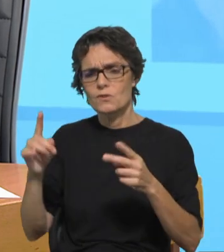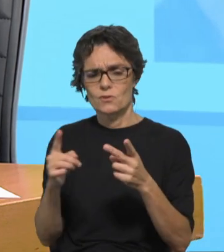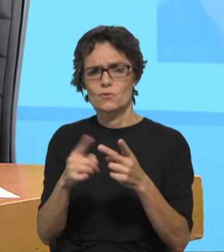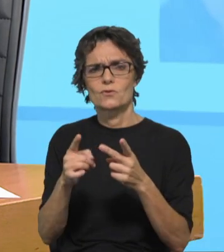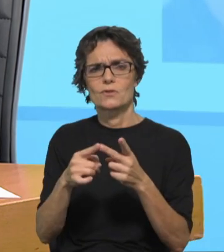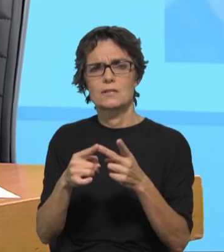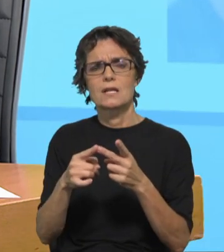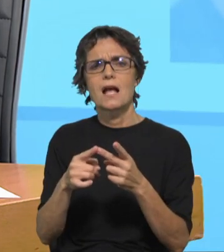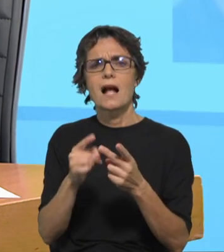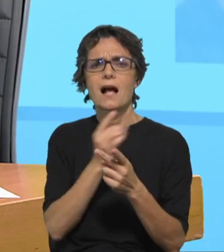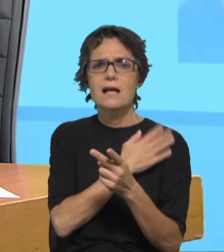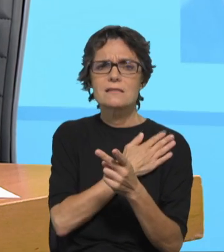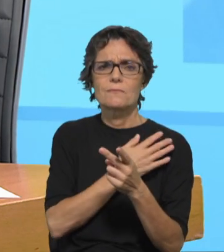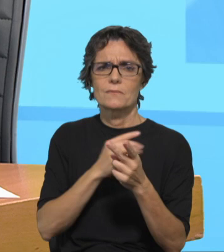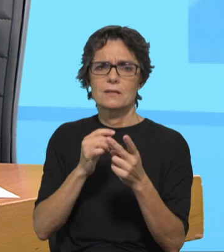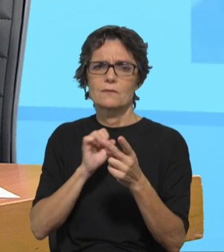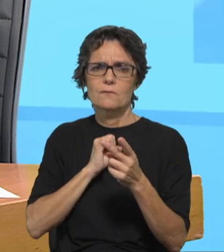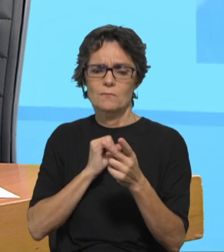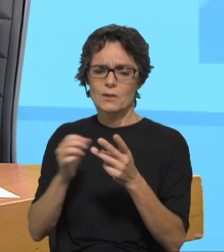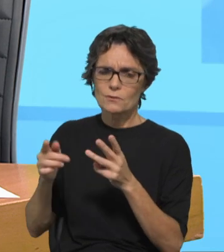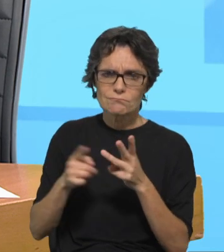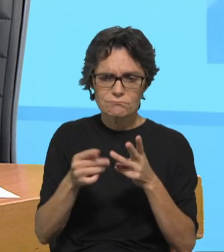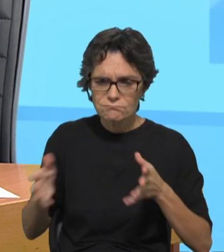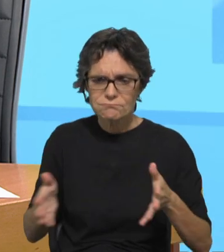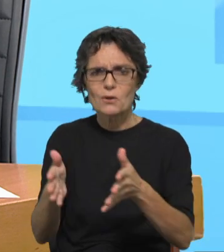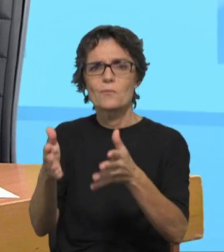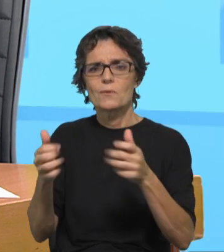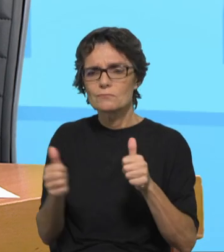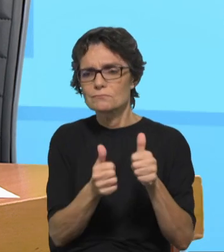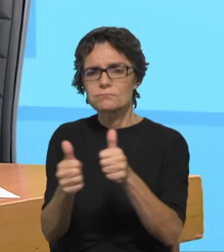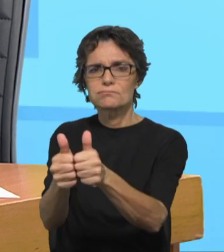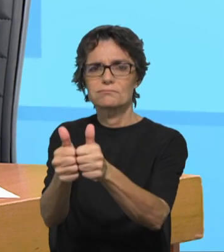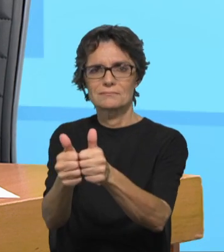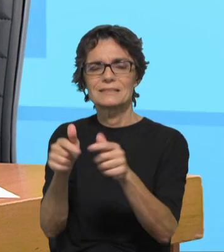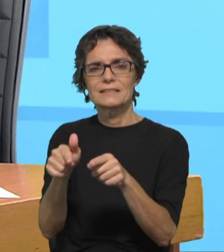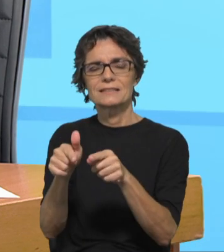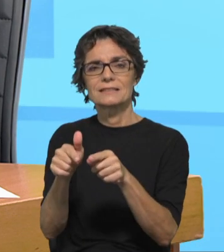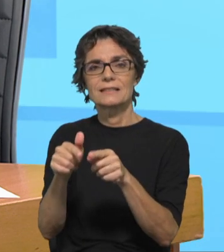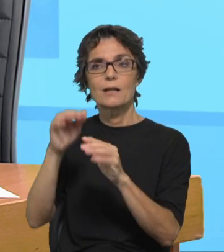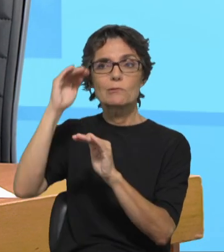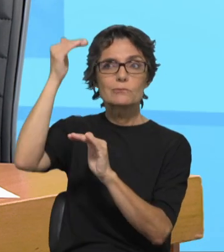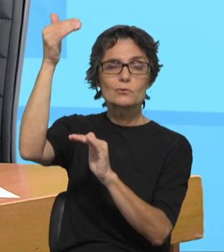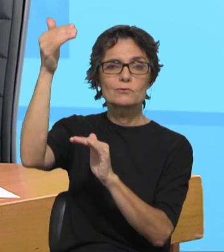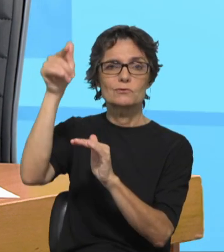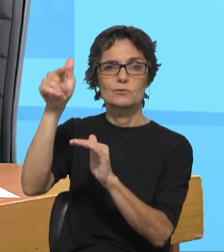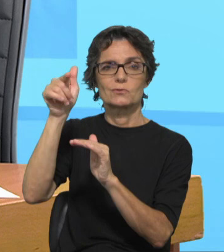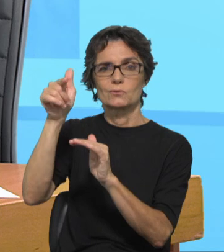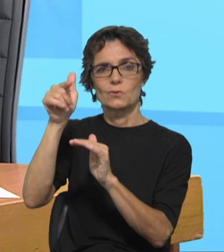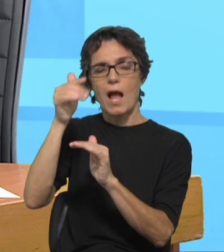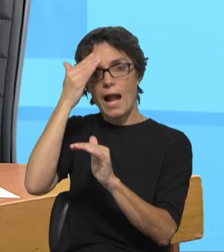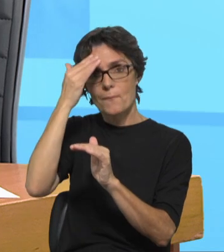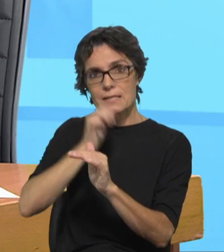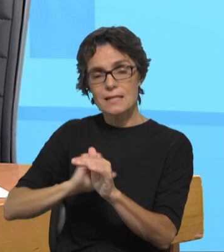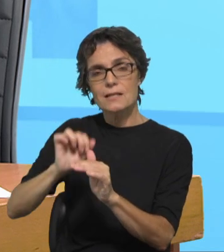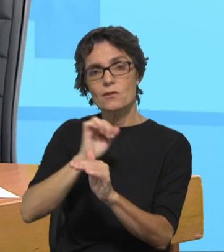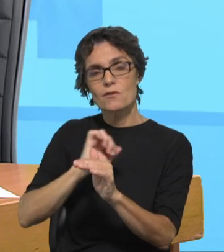aos companheiros de viagem que fui descobrindo, não é? E ele diz, no horizonte último, esta capacidade de viver